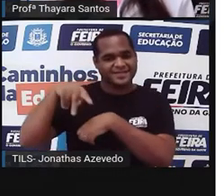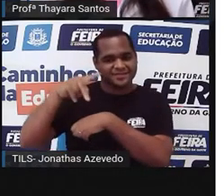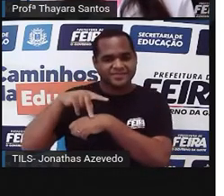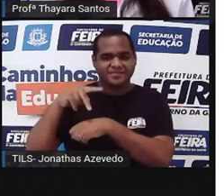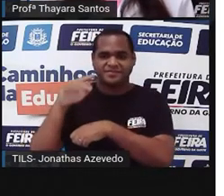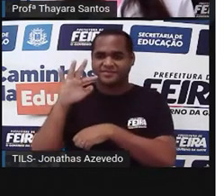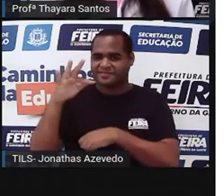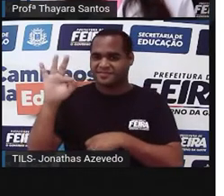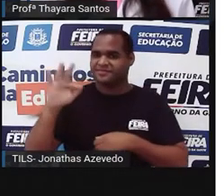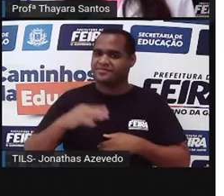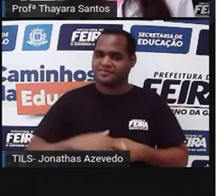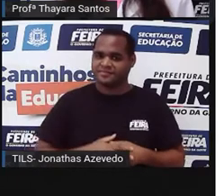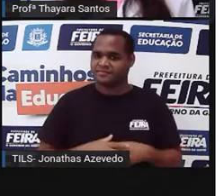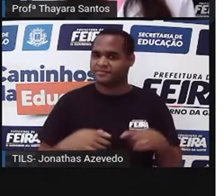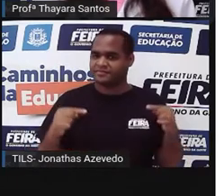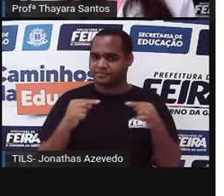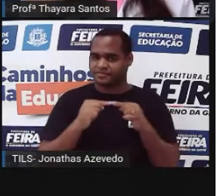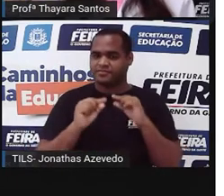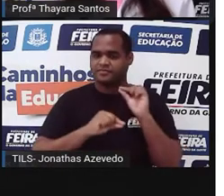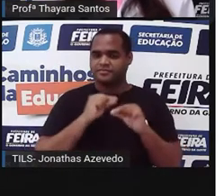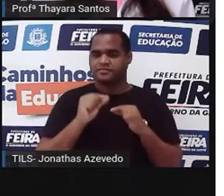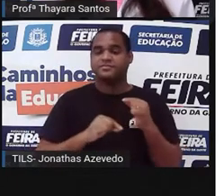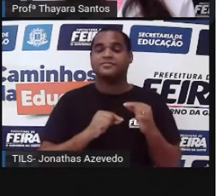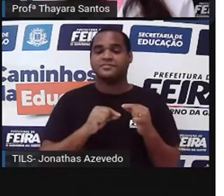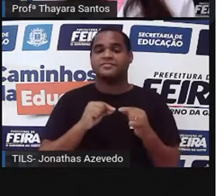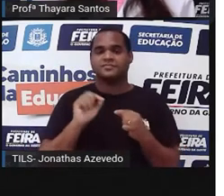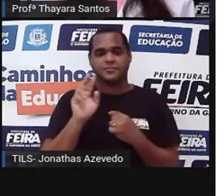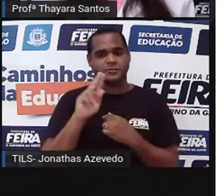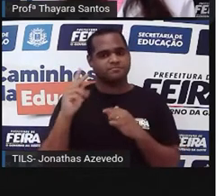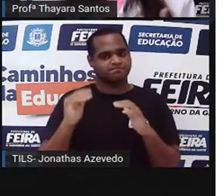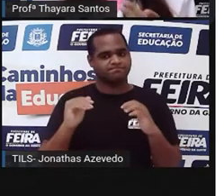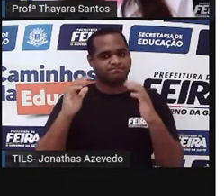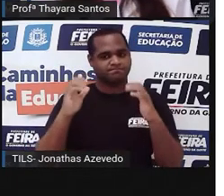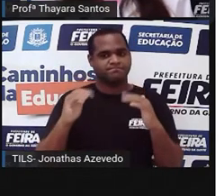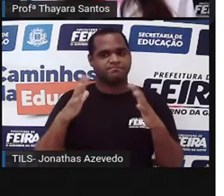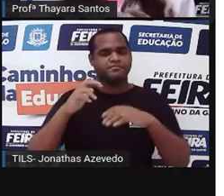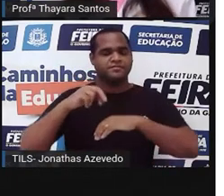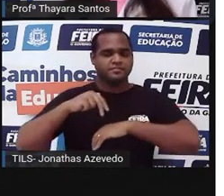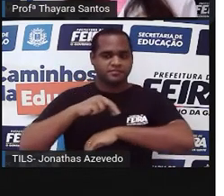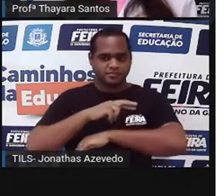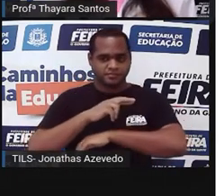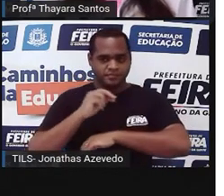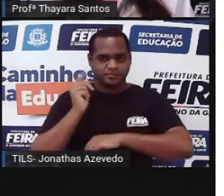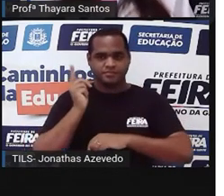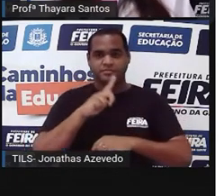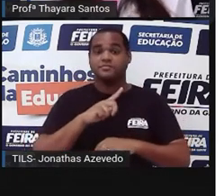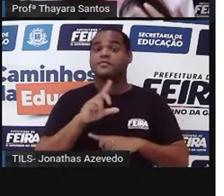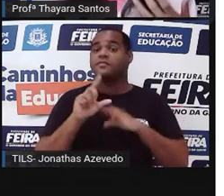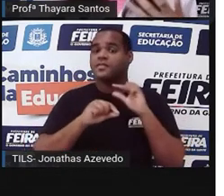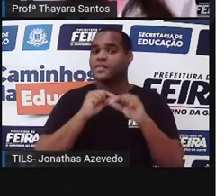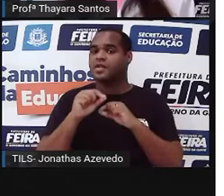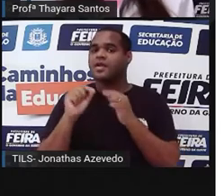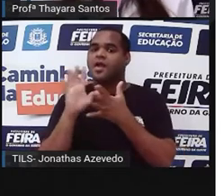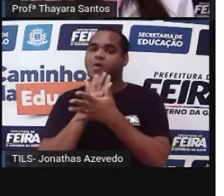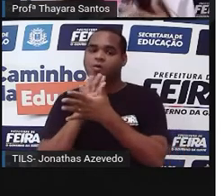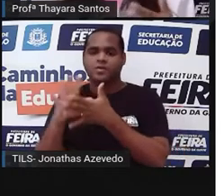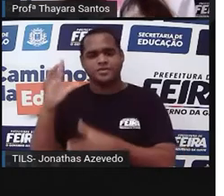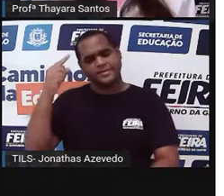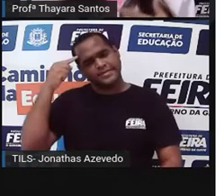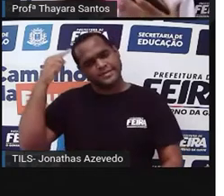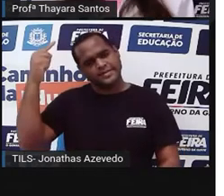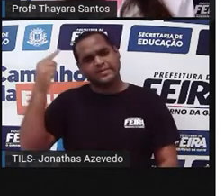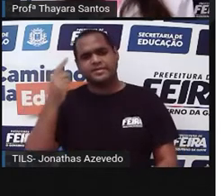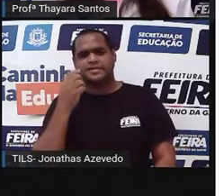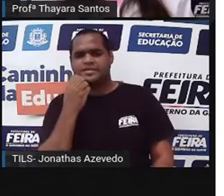Ele é considerado um dos grandes nomes do evolucionismo, embora algumas das ideias dele não